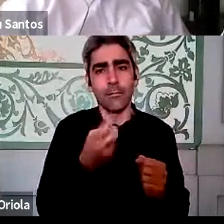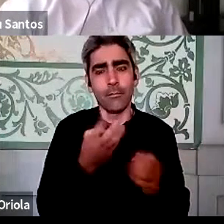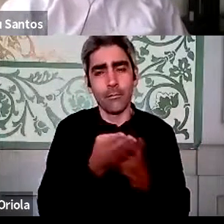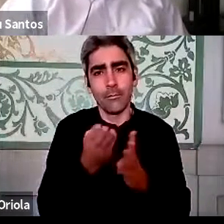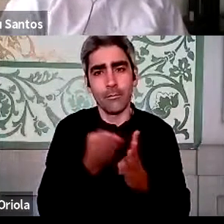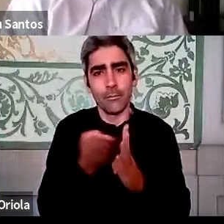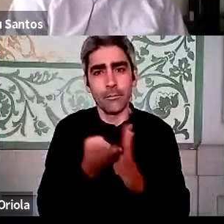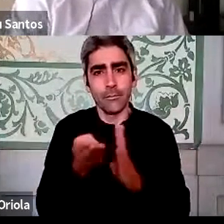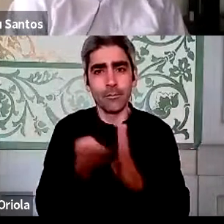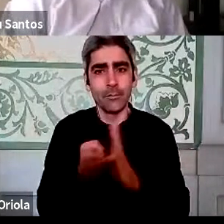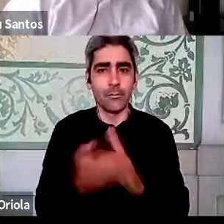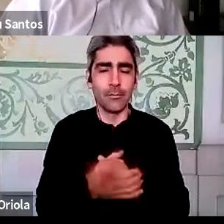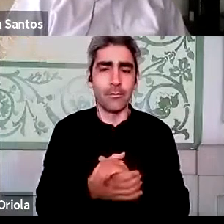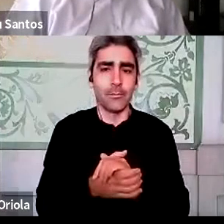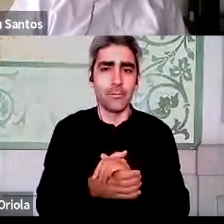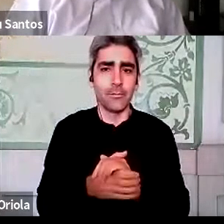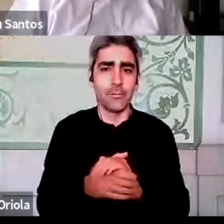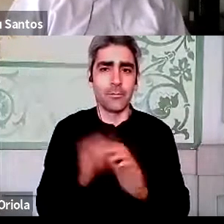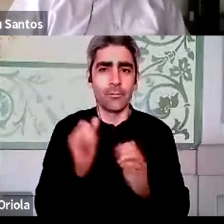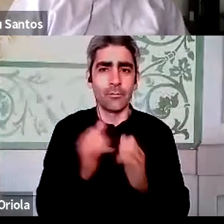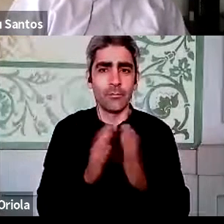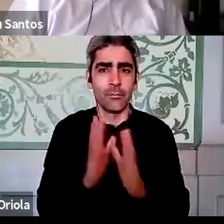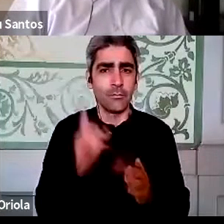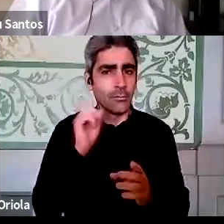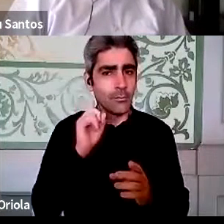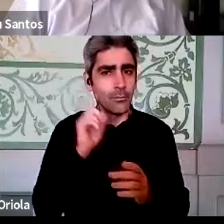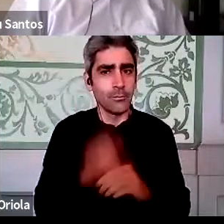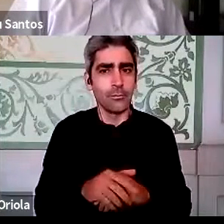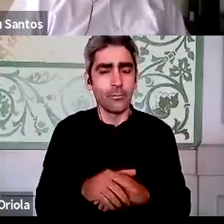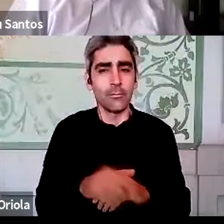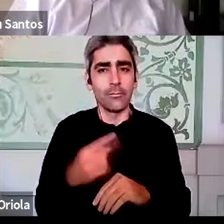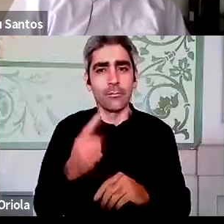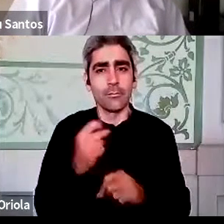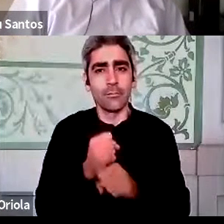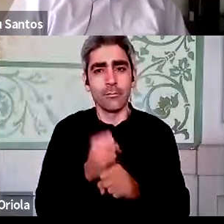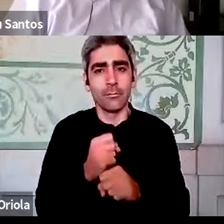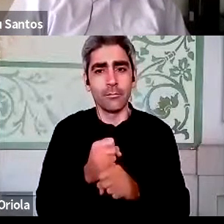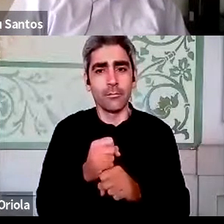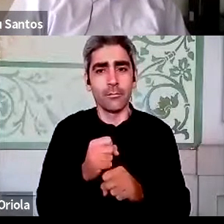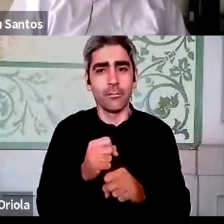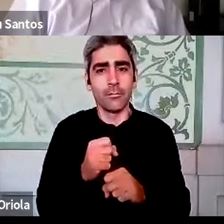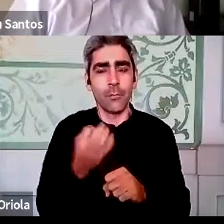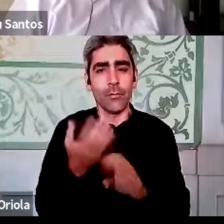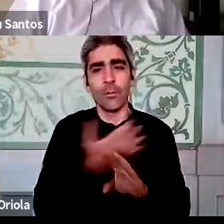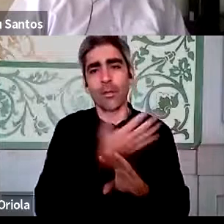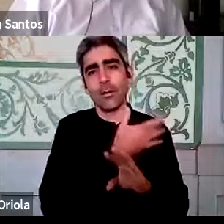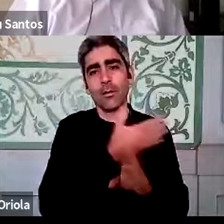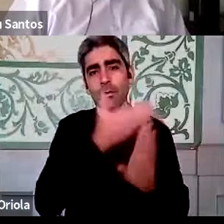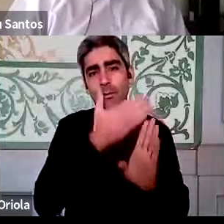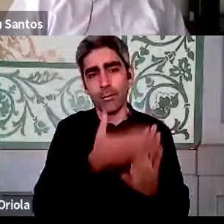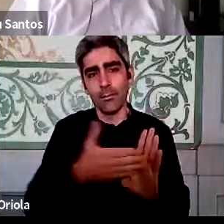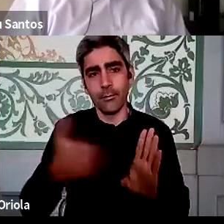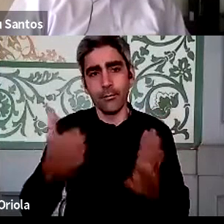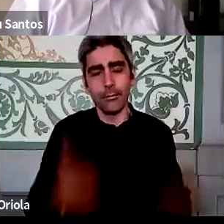todos os organismos e acho que é importante haver aqui um trabalho daquilo que foi para trás e agora aquilo que